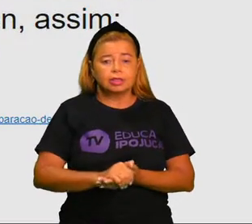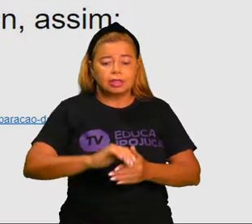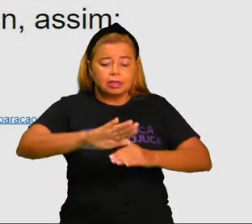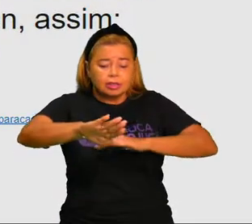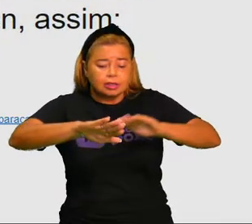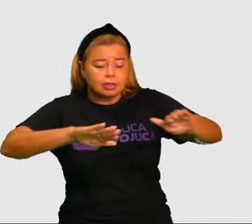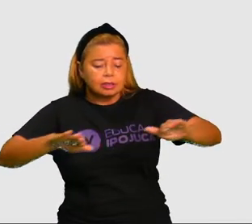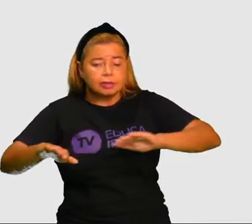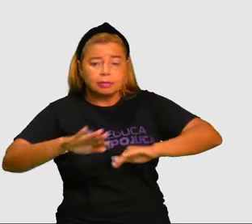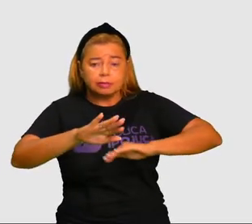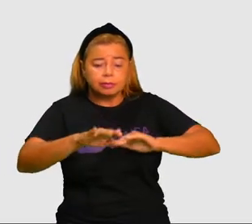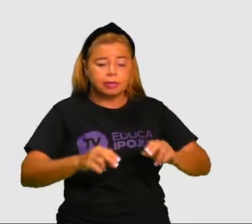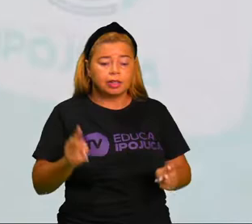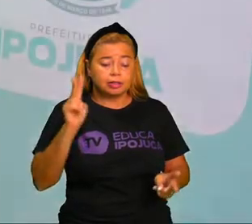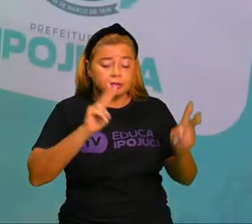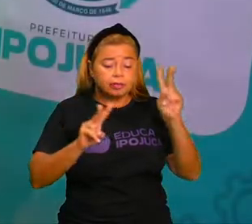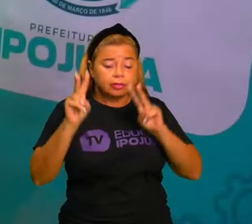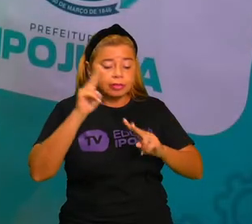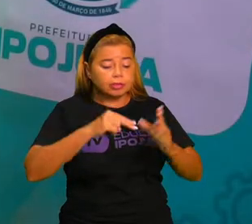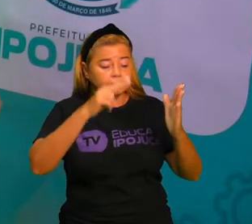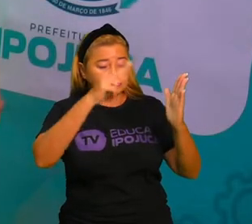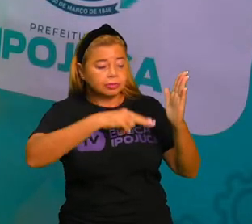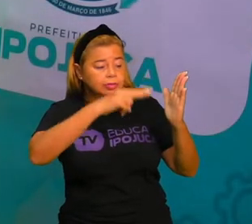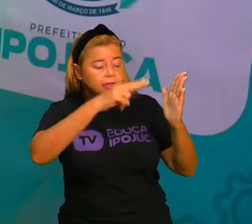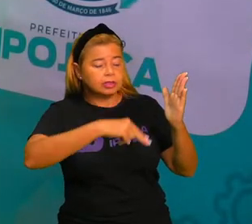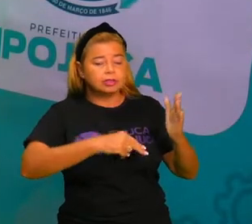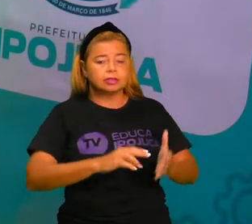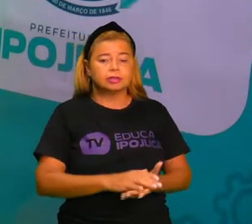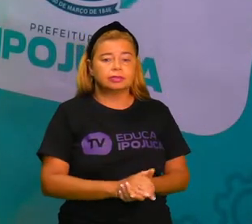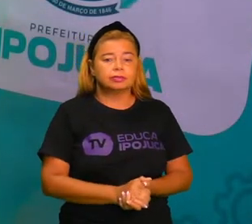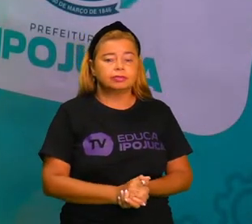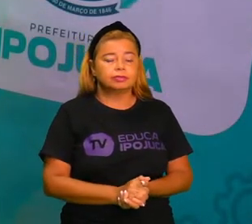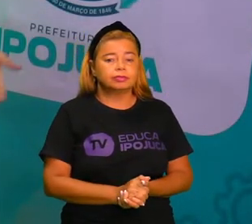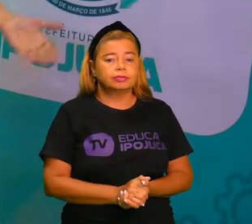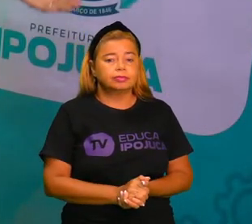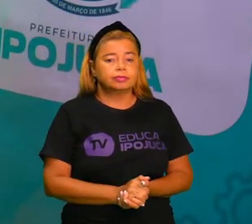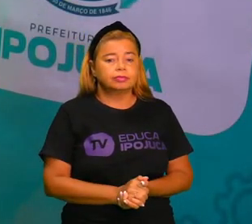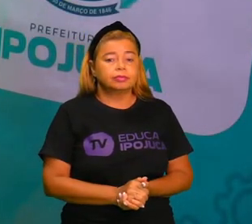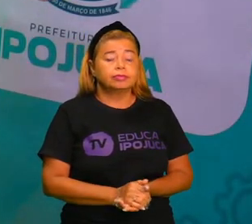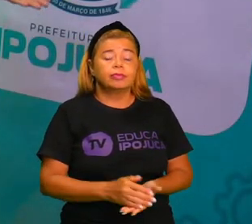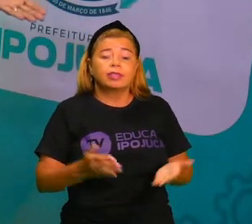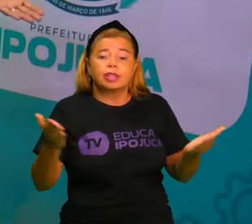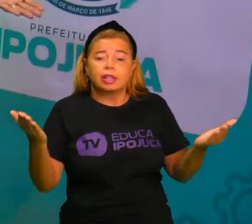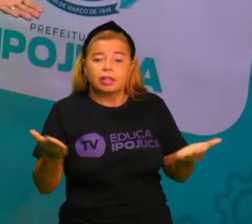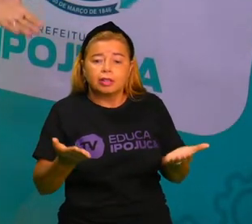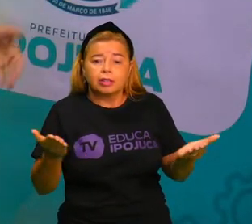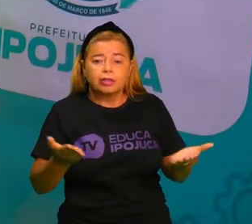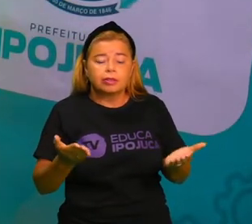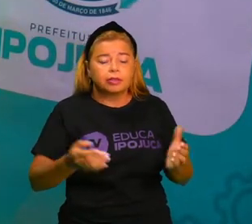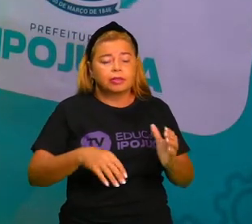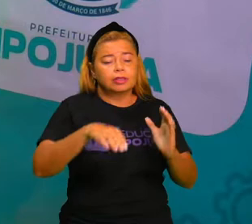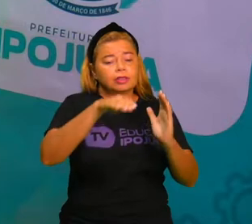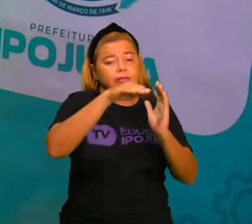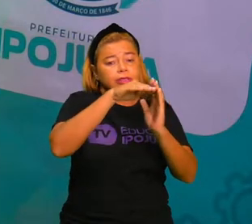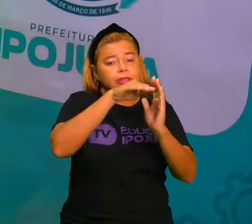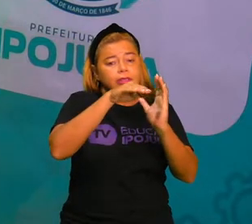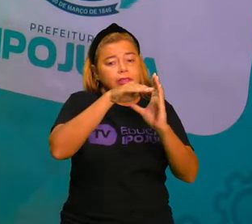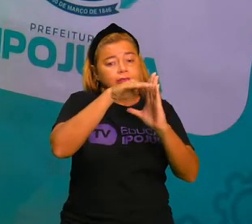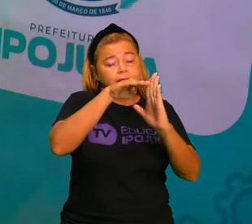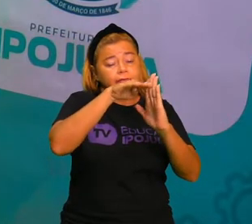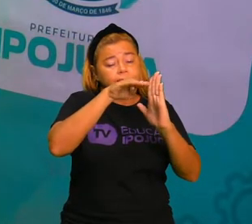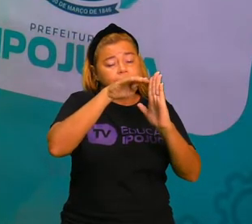leitura. Certo? Então, aqui. Vamos conhecer, porque agora vamos classificar as palavras, né? Então,